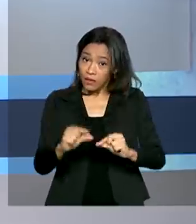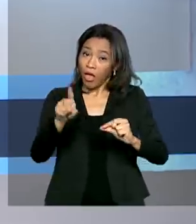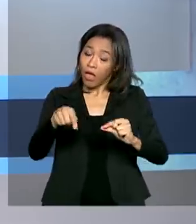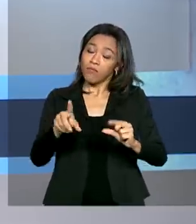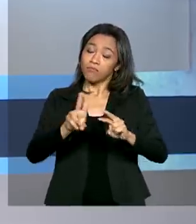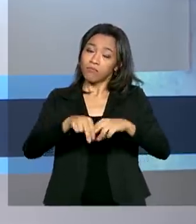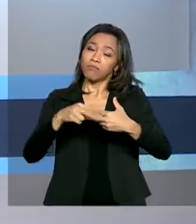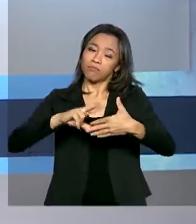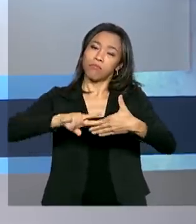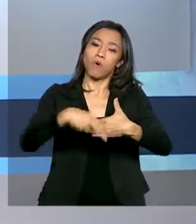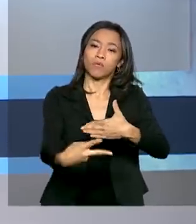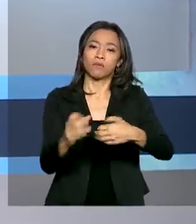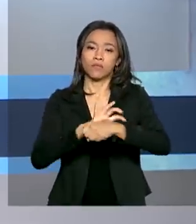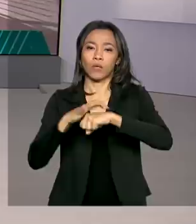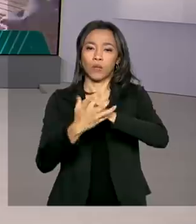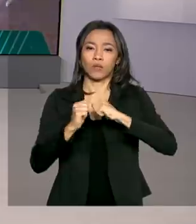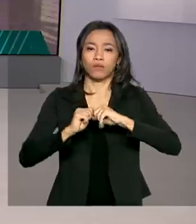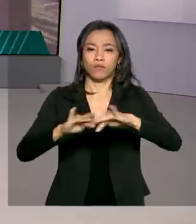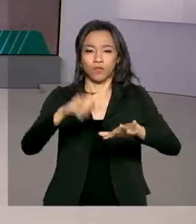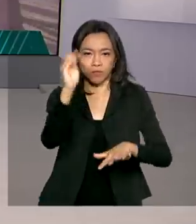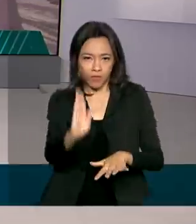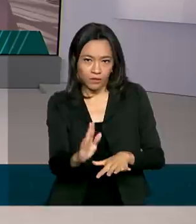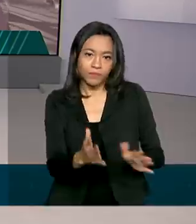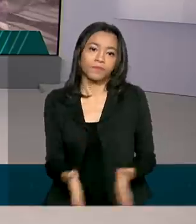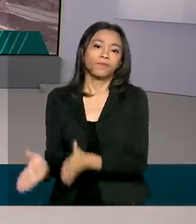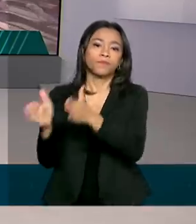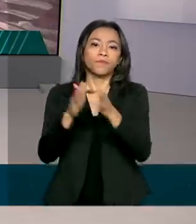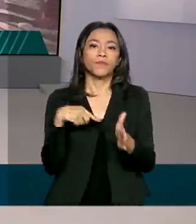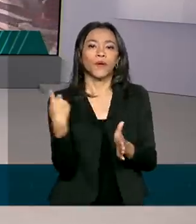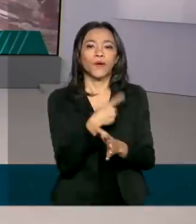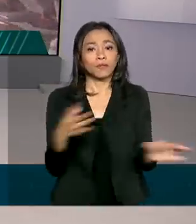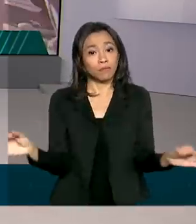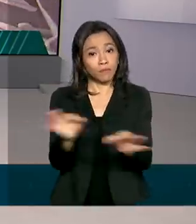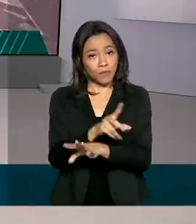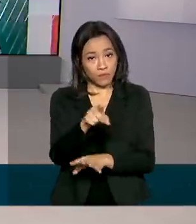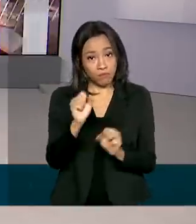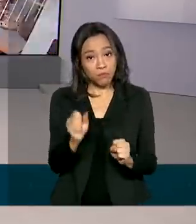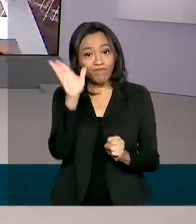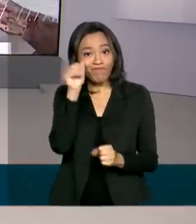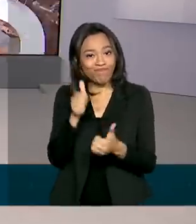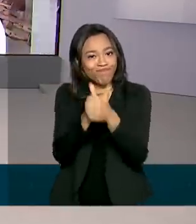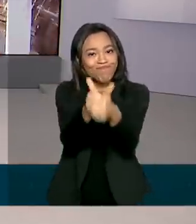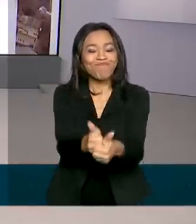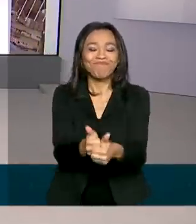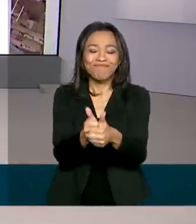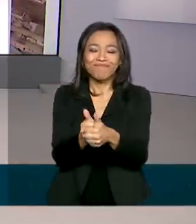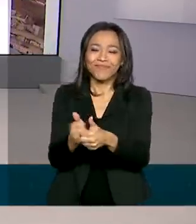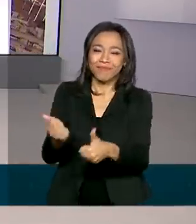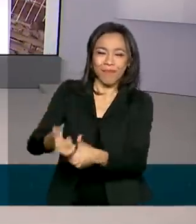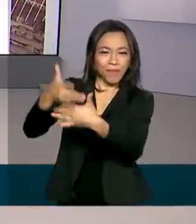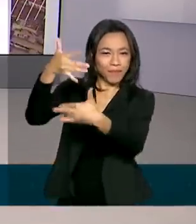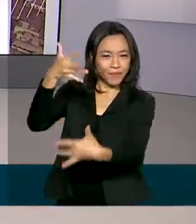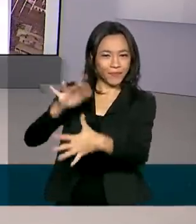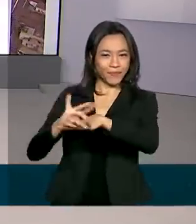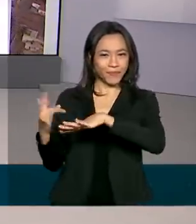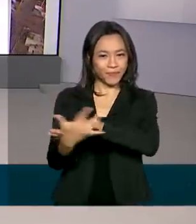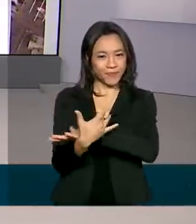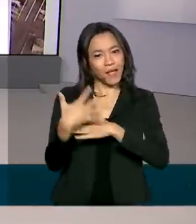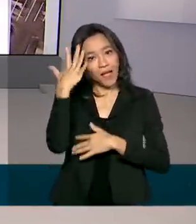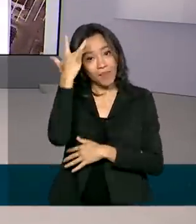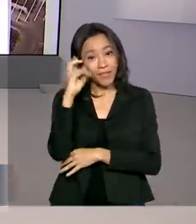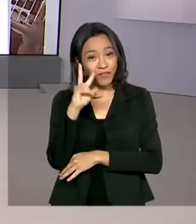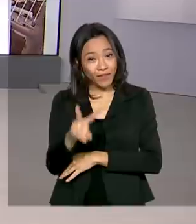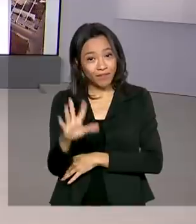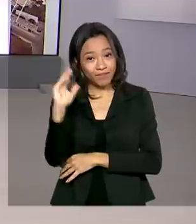crise do coronavírus no país. O Brasil em Dia fica por aqui. Você pode nos acompanhar também pelas redes sociais. Nos vemos